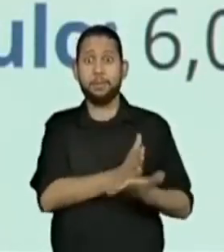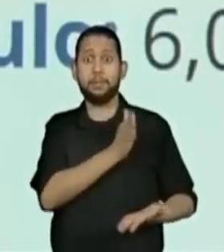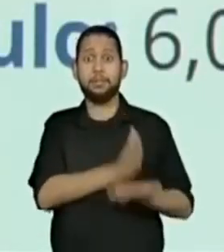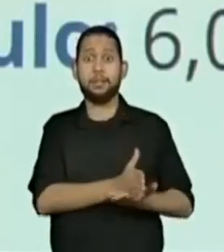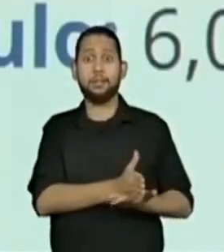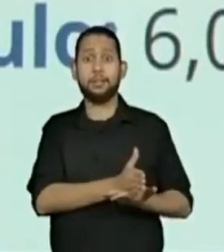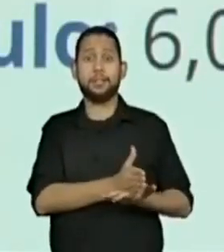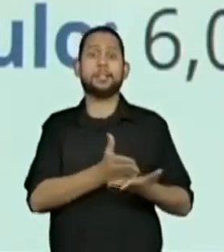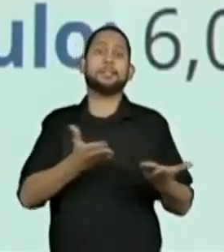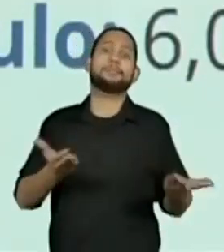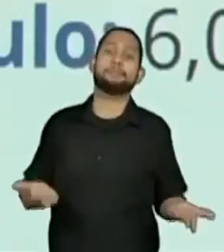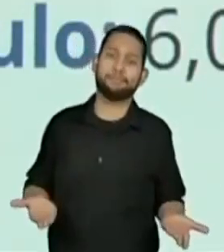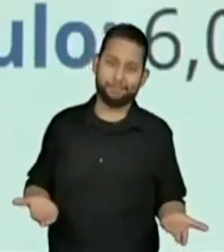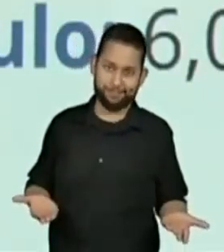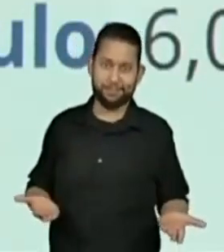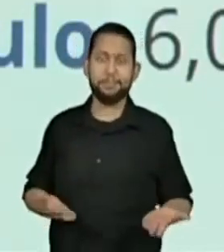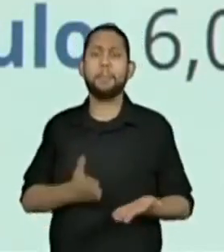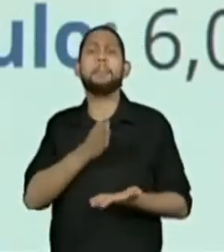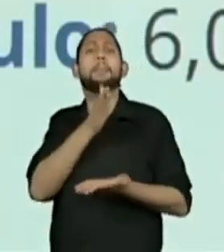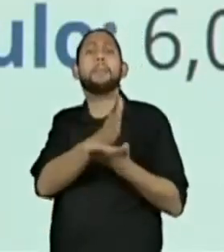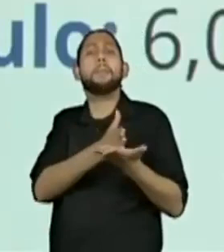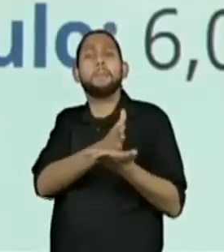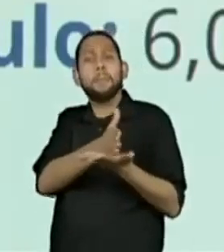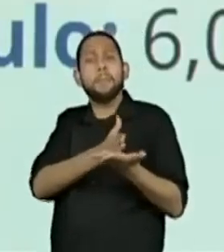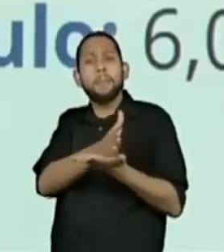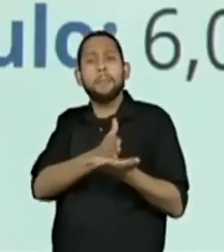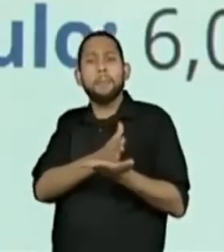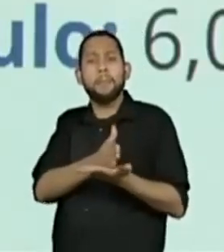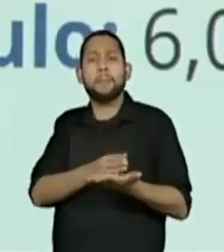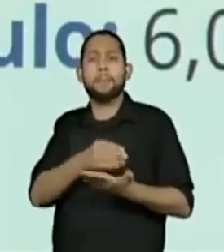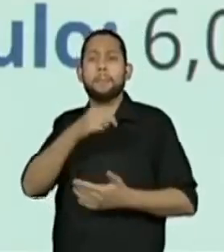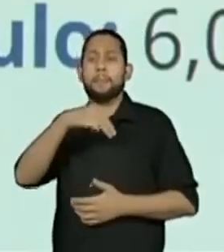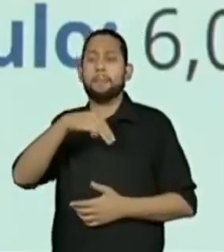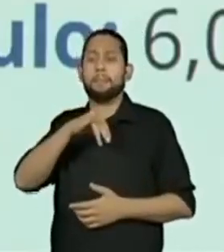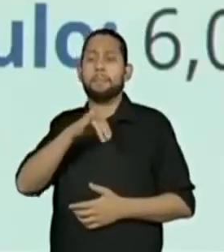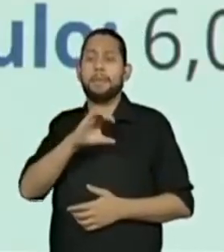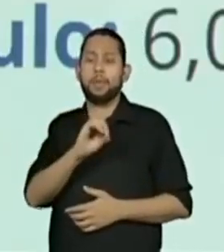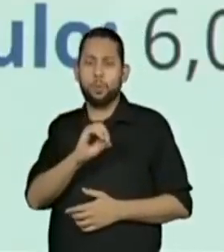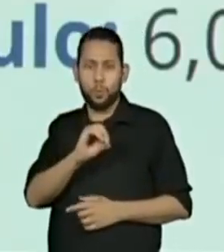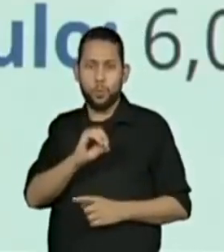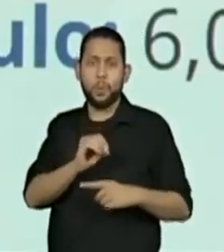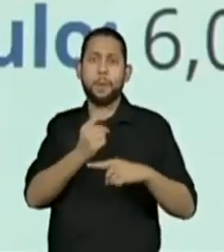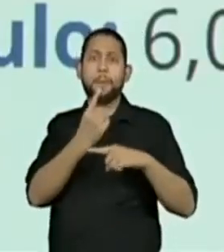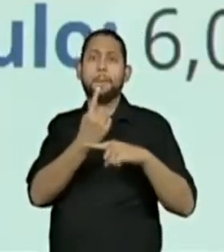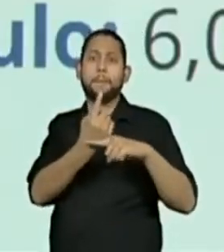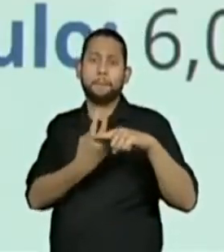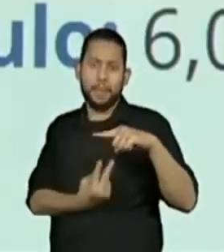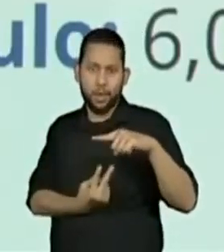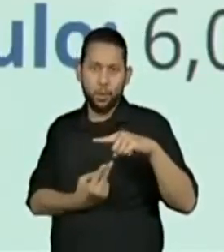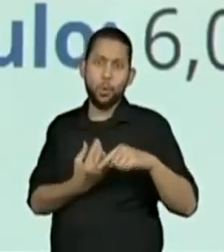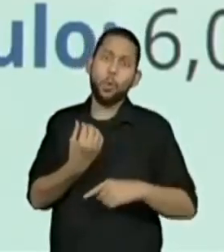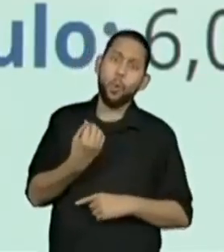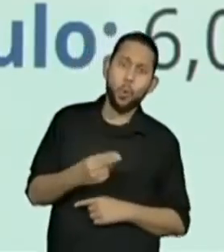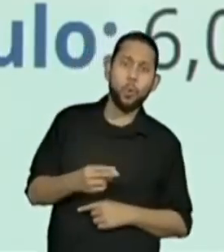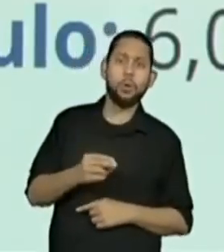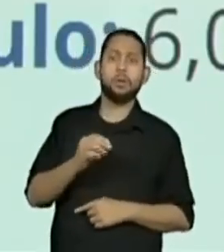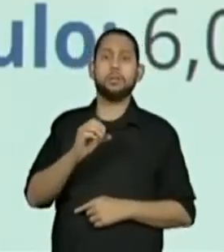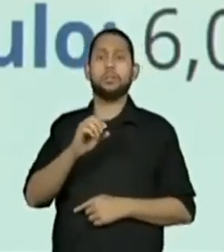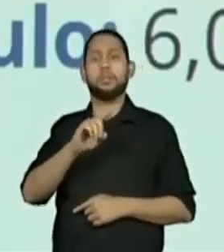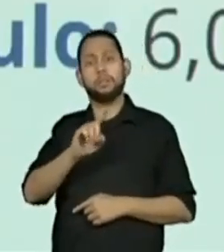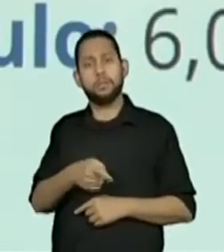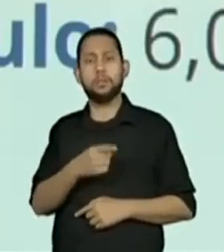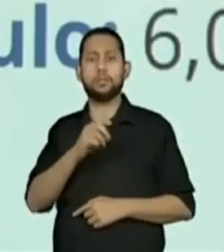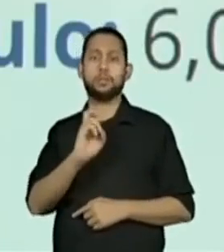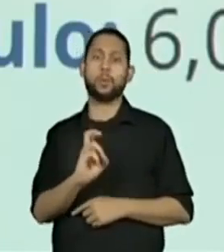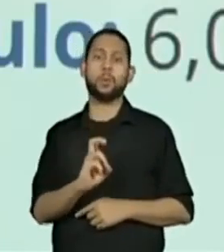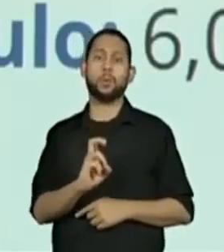Está no meio. Então, eu posso pensar 6 centímetros e meio, não é? Então, quem